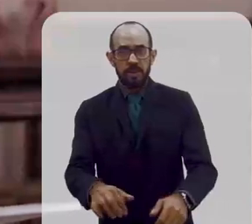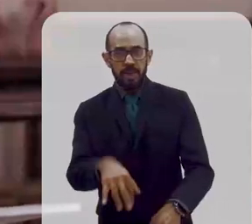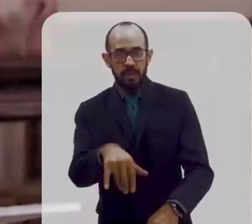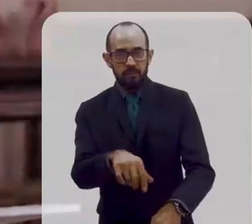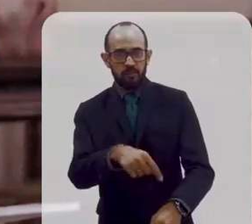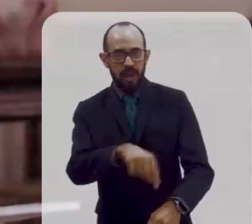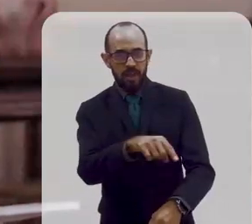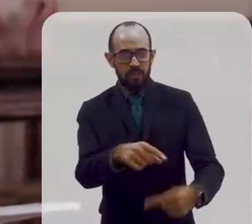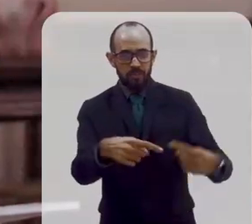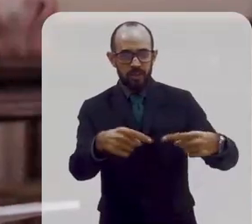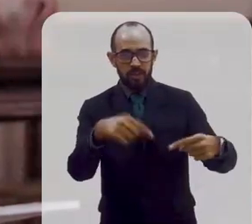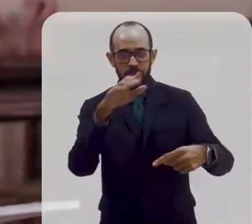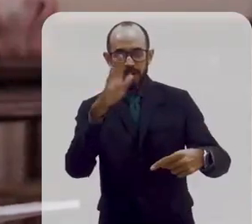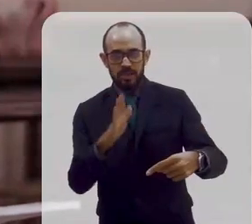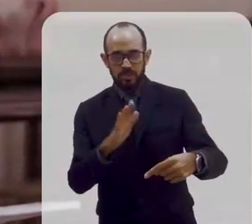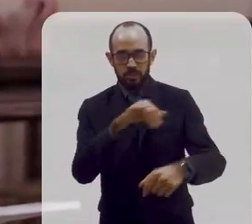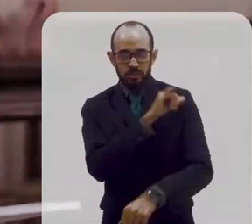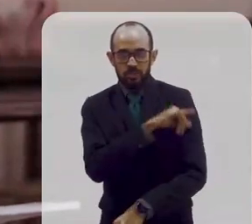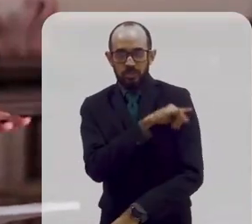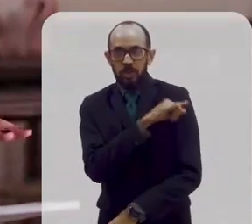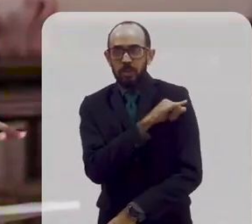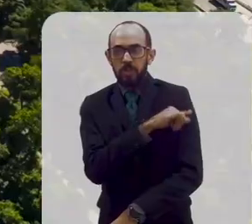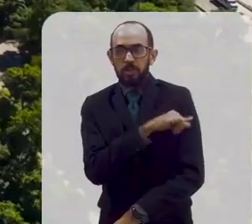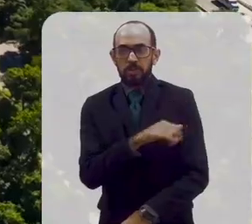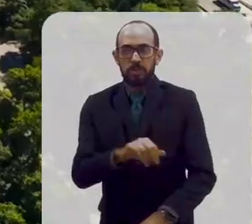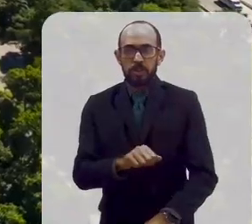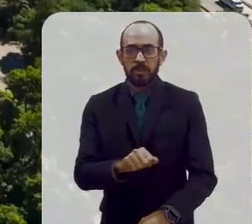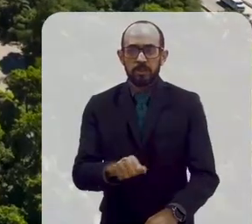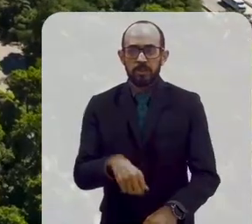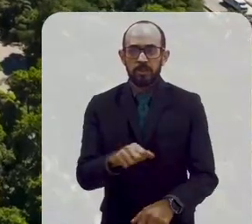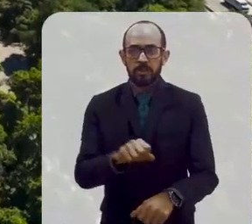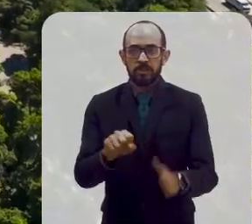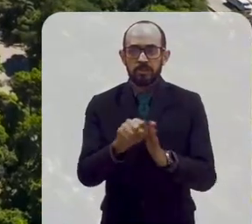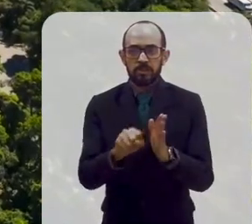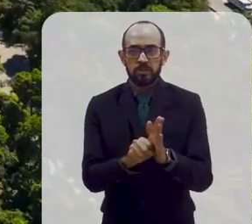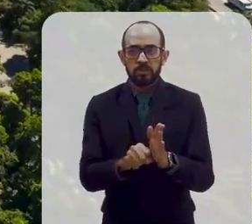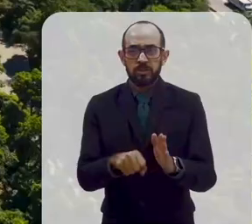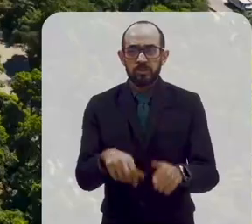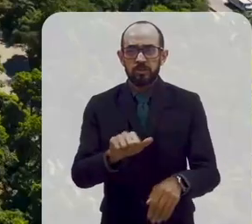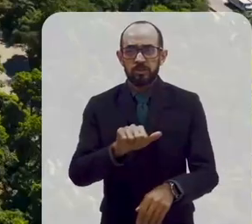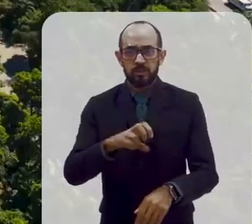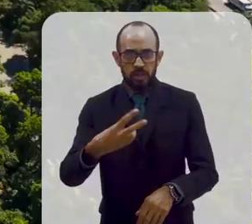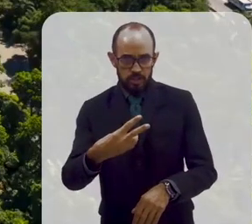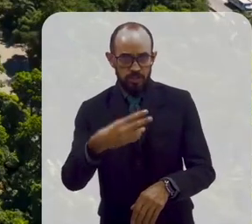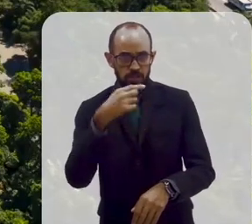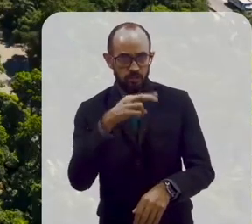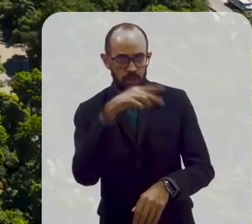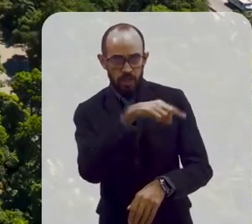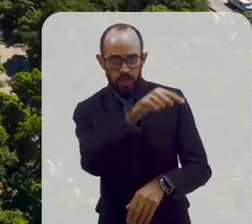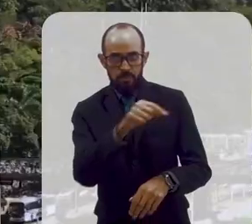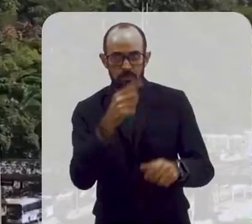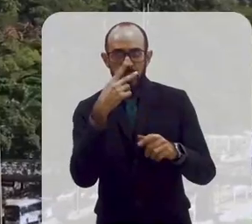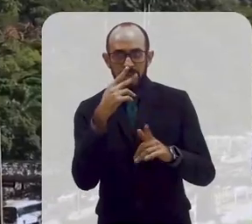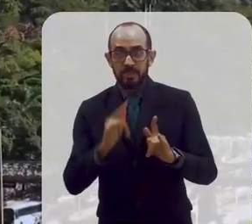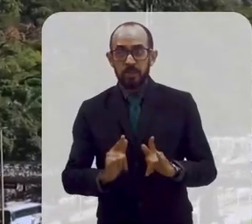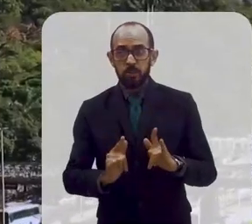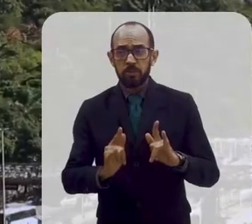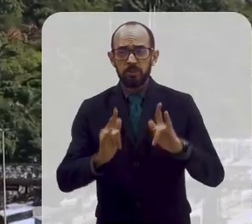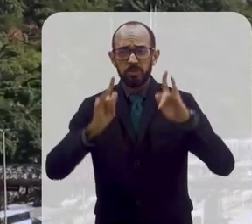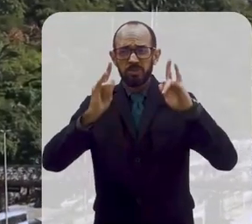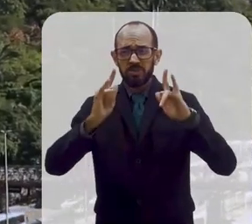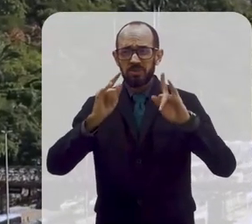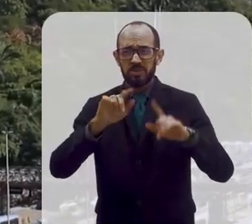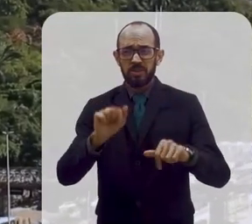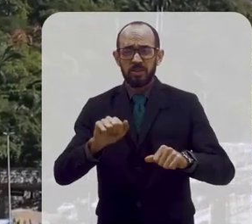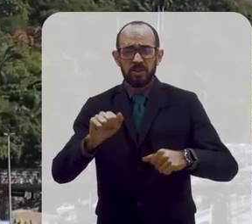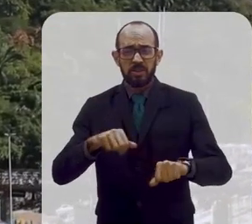Quem passa pela Avenida Brasil, no Rio de Janeiro, em certo trecho, consegue observar lá no Alto de Mascolinas um castelo enorme. Parece um castelo de contos de fada,